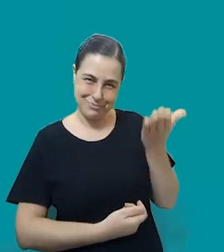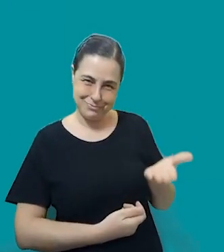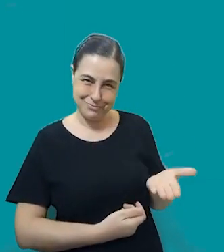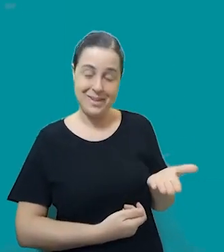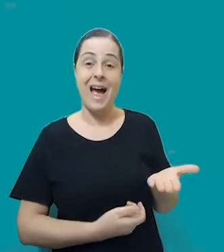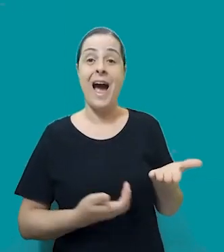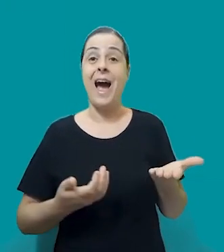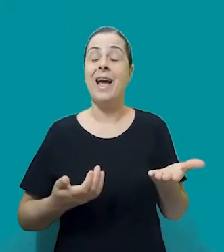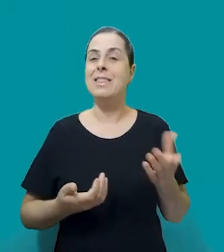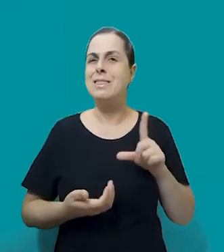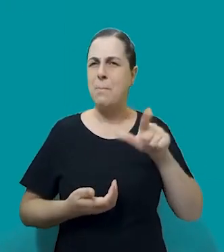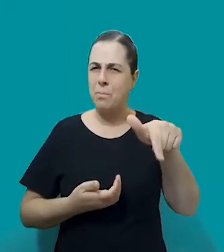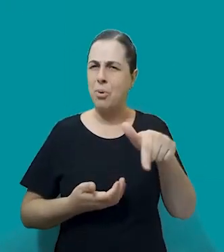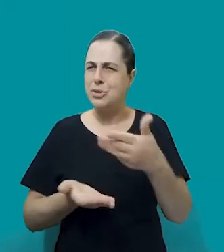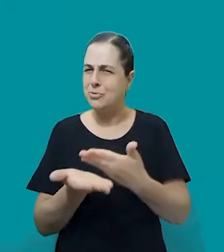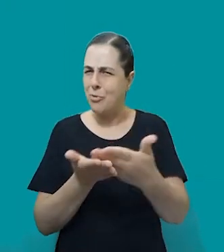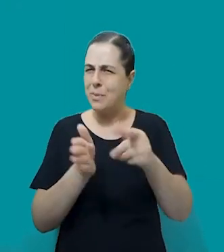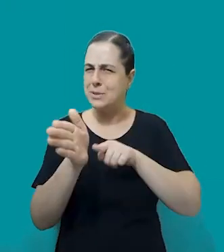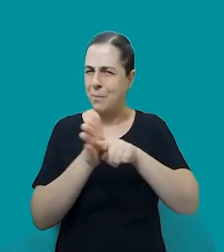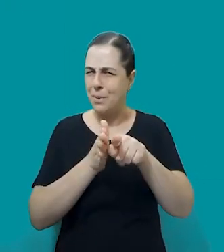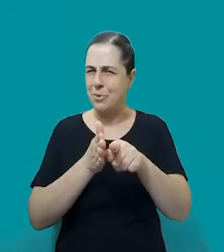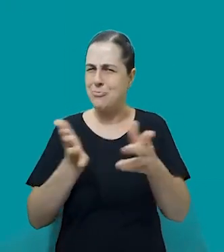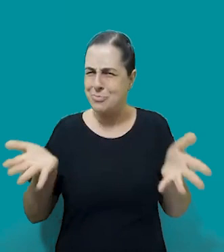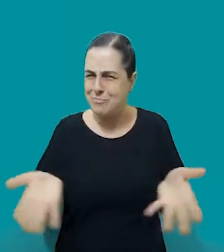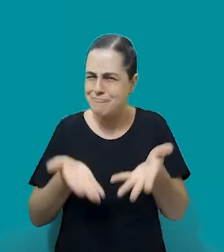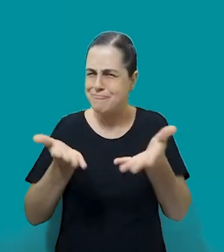pergunta para a gente aquecer esse tema.